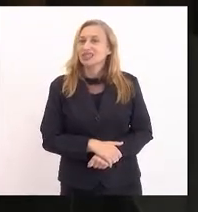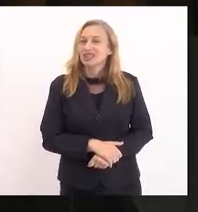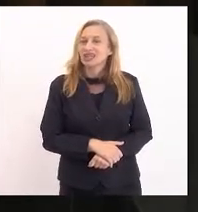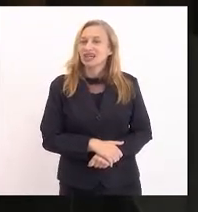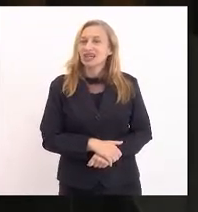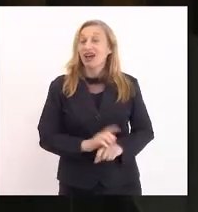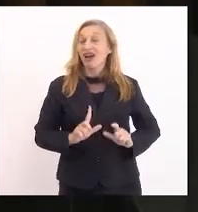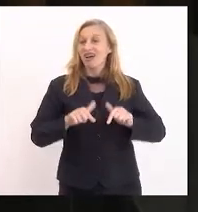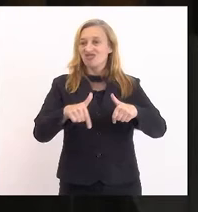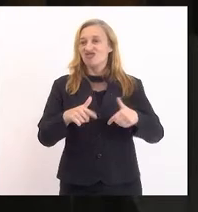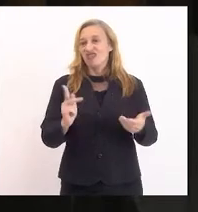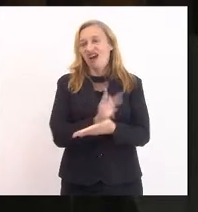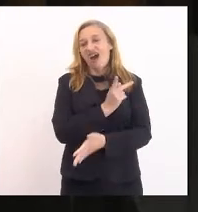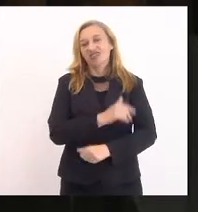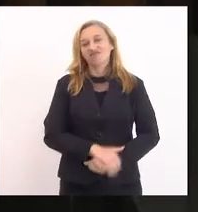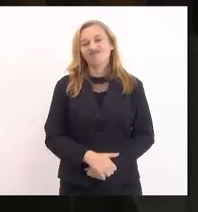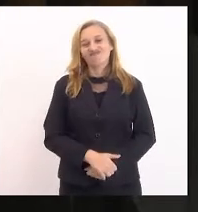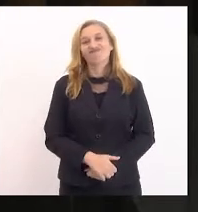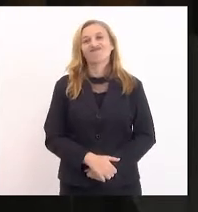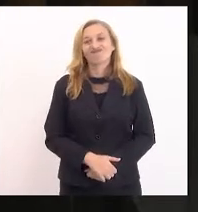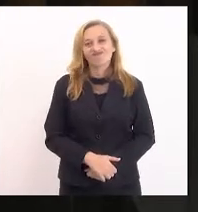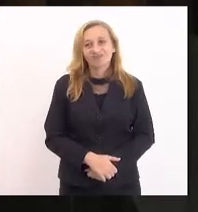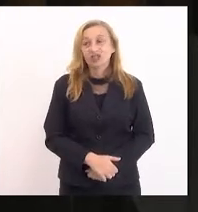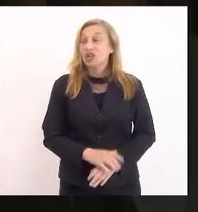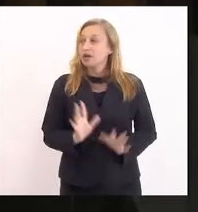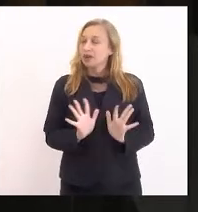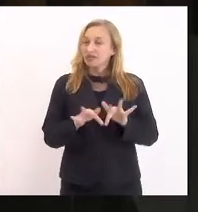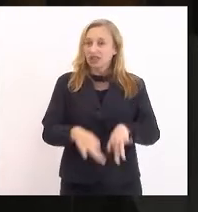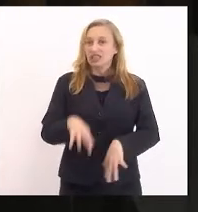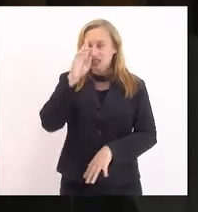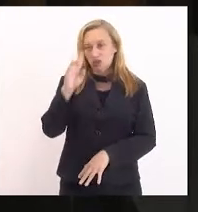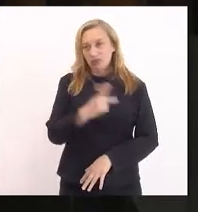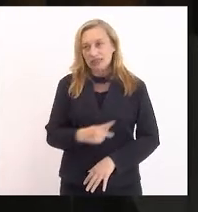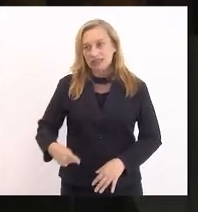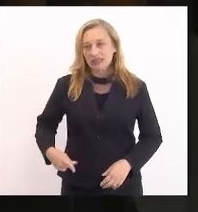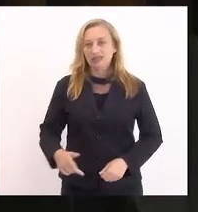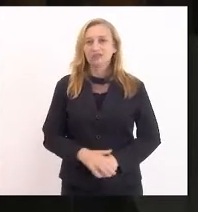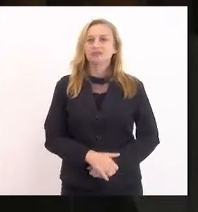pelas mãos. e para concluir, seu presidente,